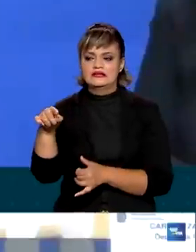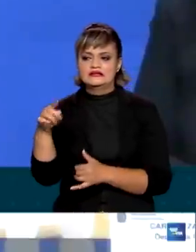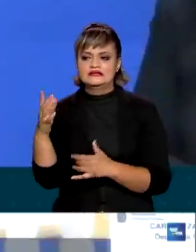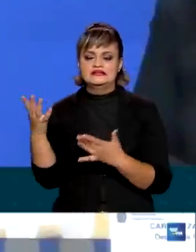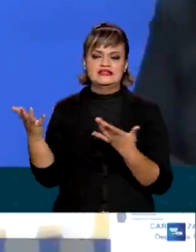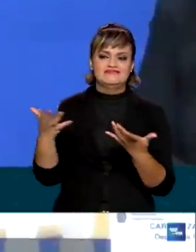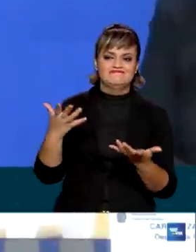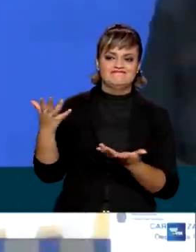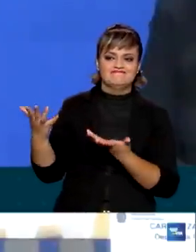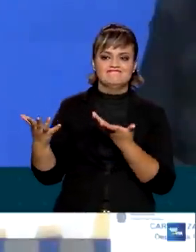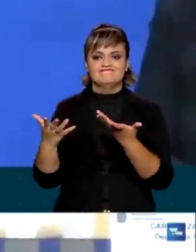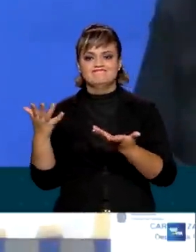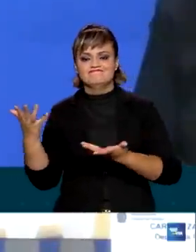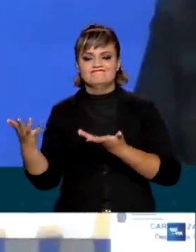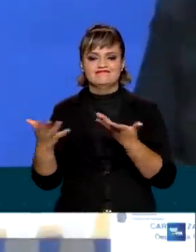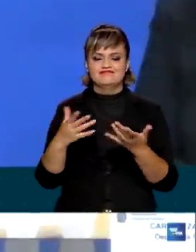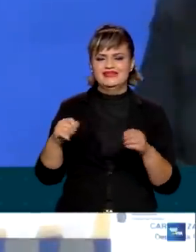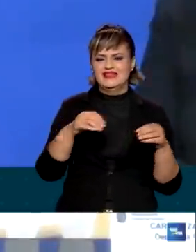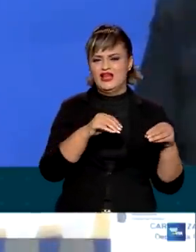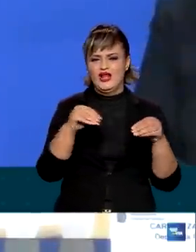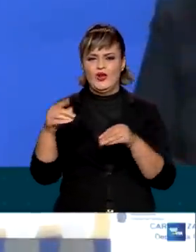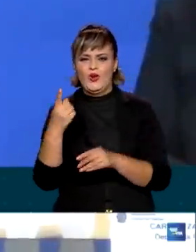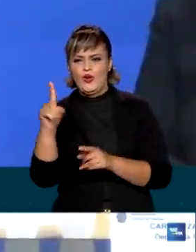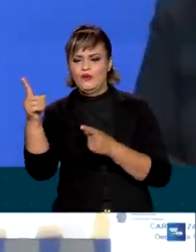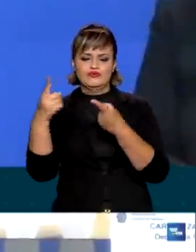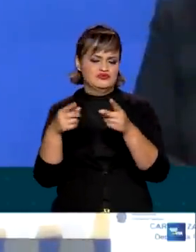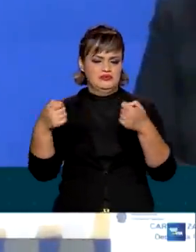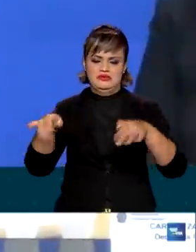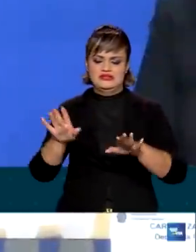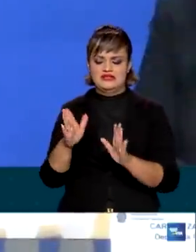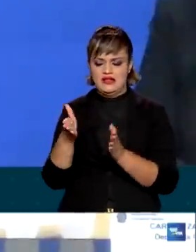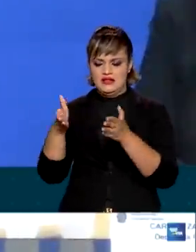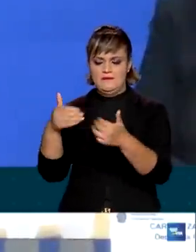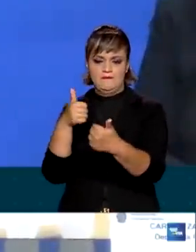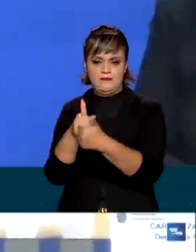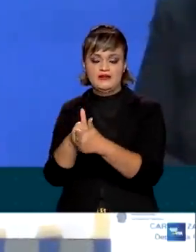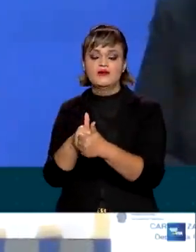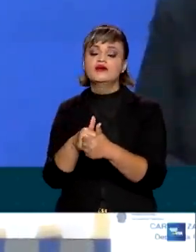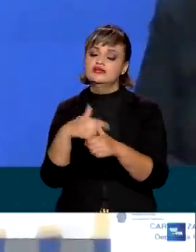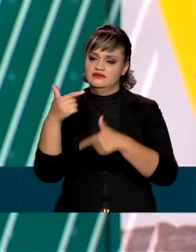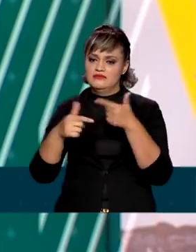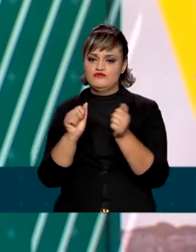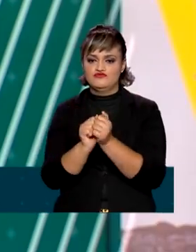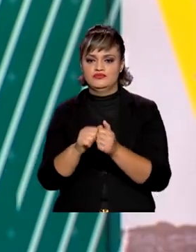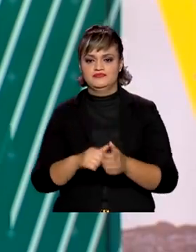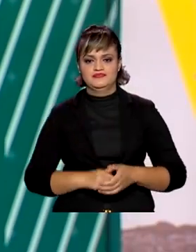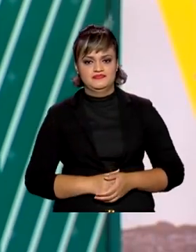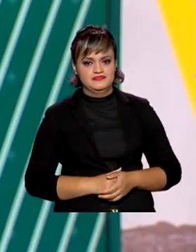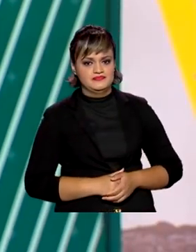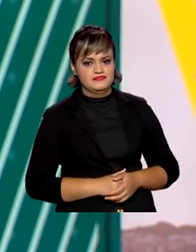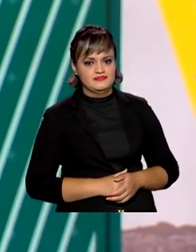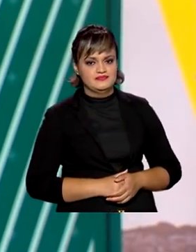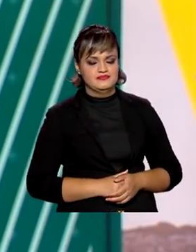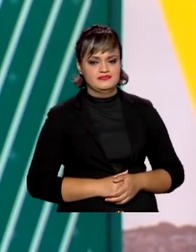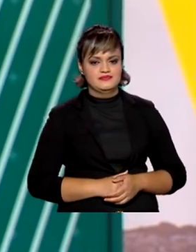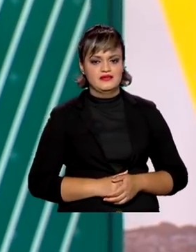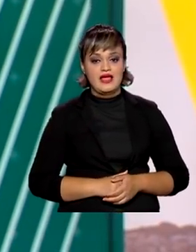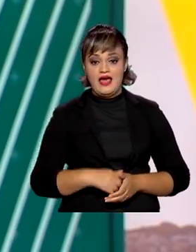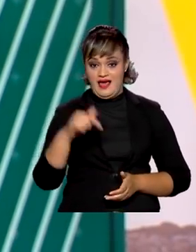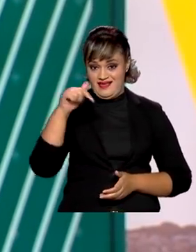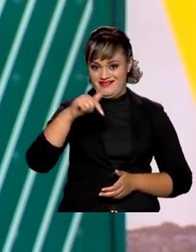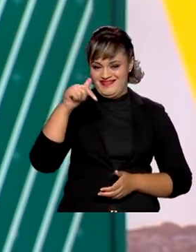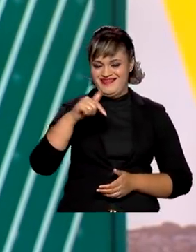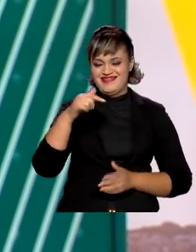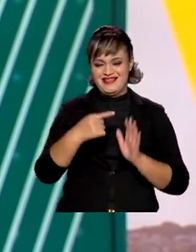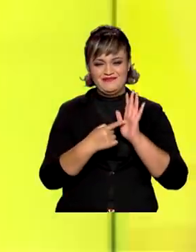deslocamentos. Enfim, vamos trabalhar juntos para melhorar esse cenário. O Brasil em